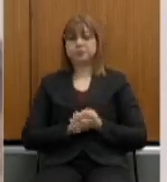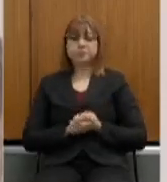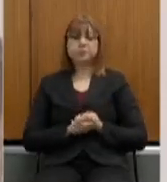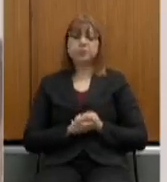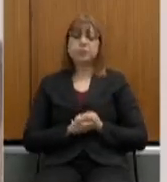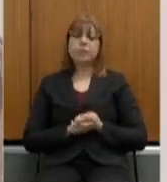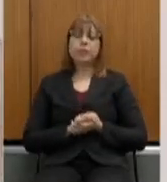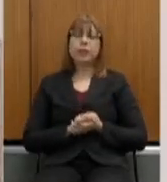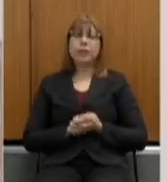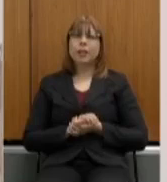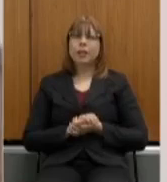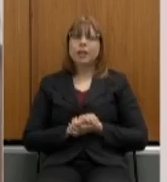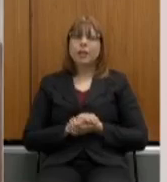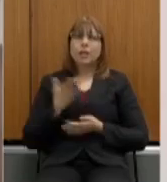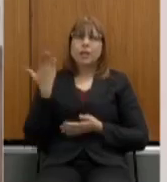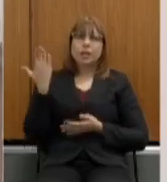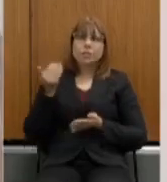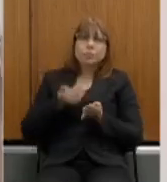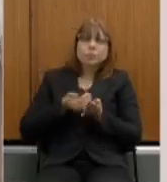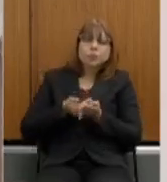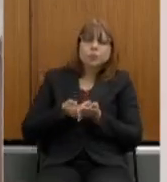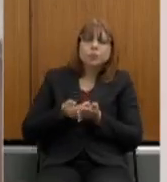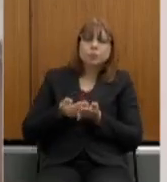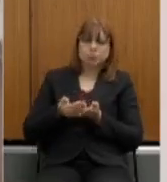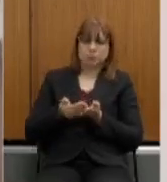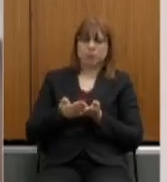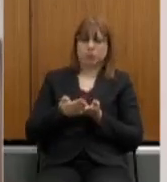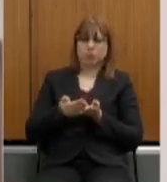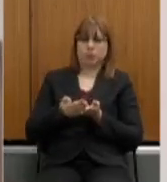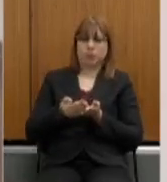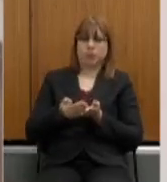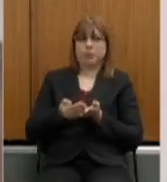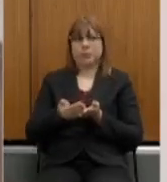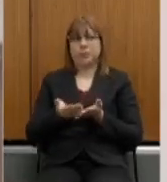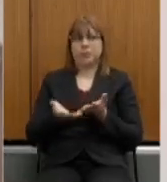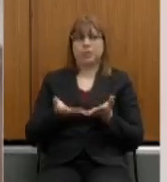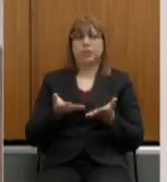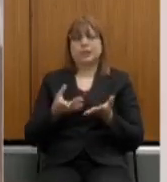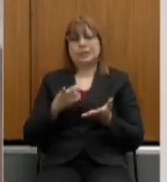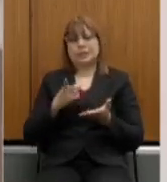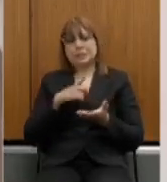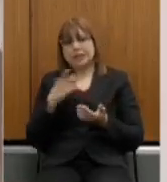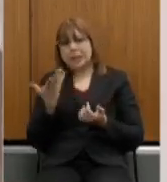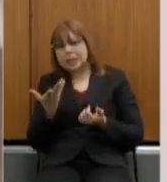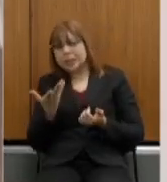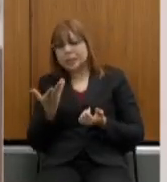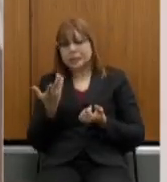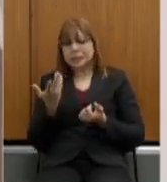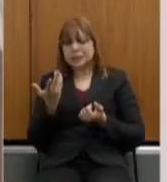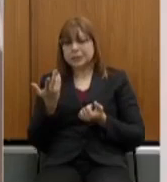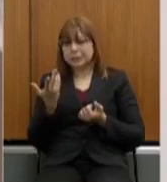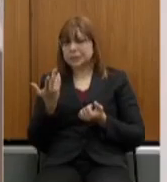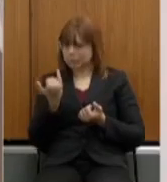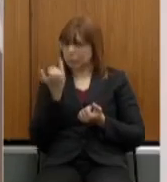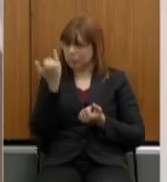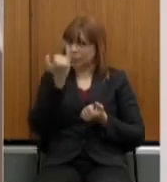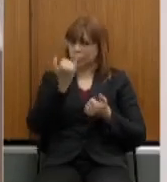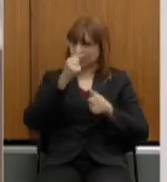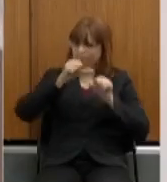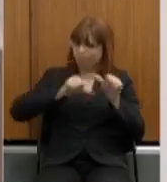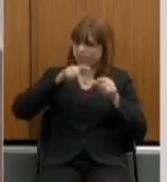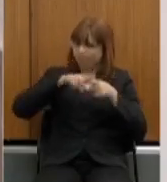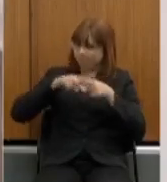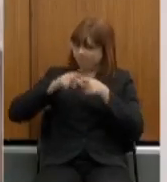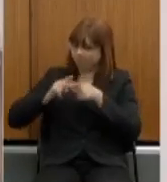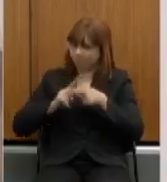Na primeira largada, a gente já teve algumas importantes alterações, né, no primeiro, nos